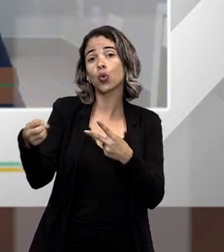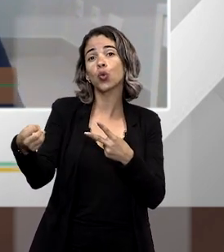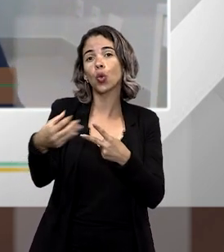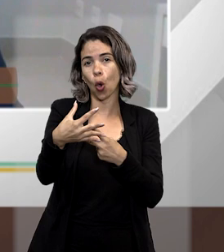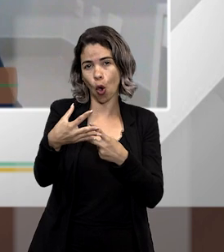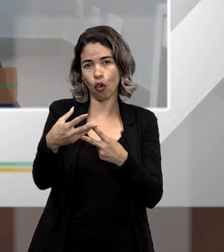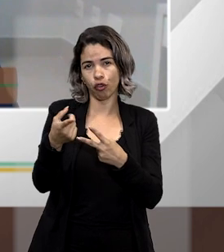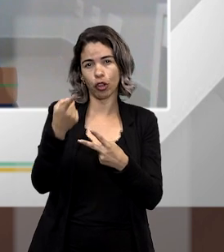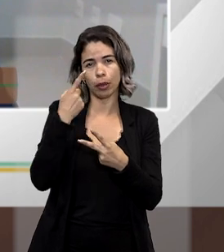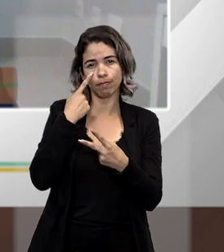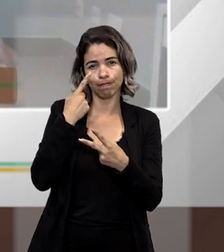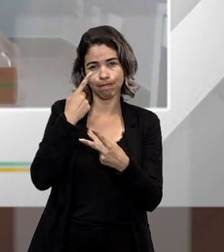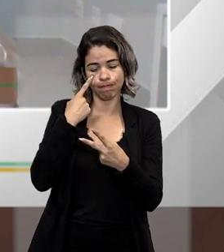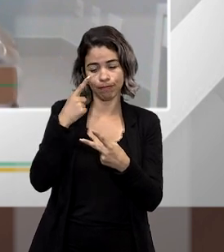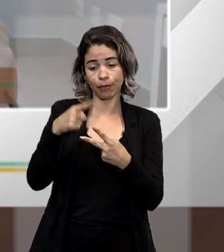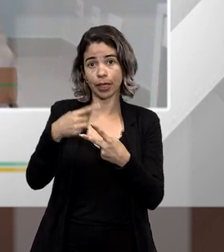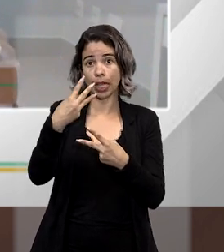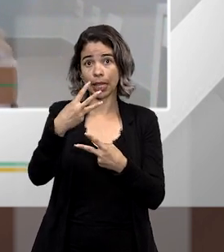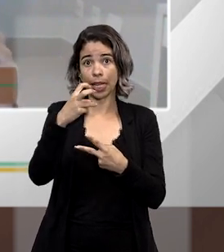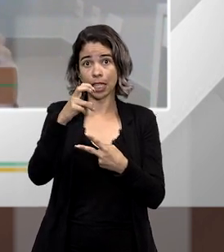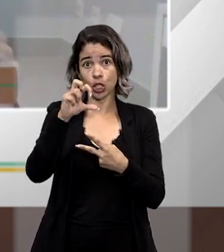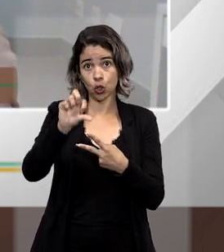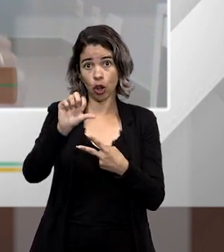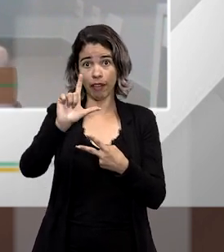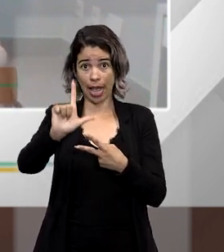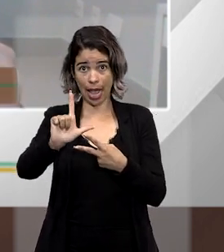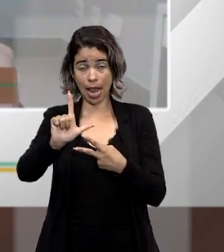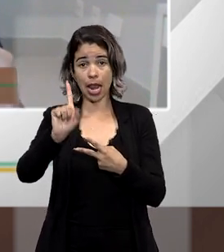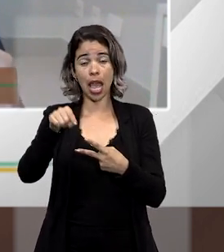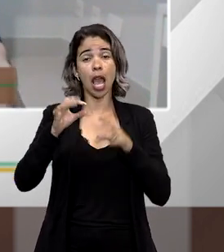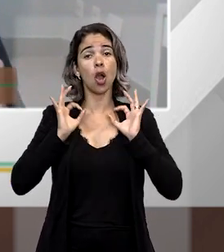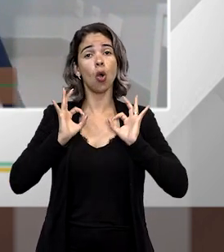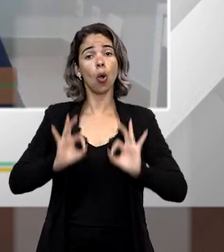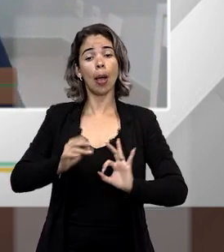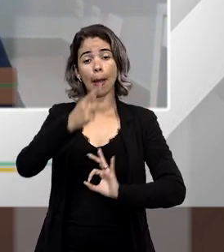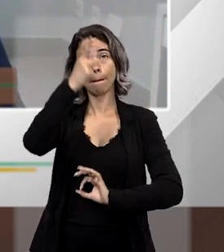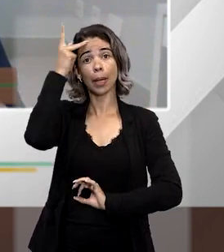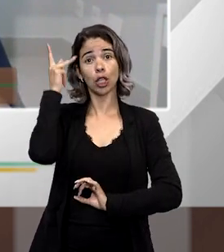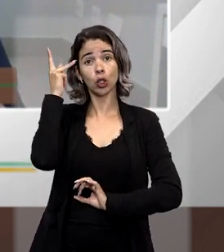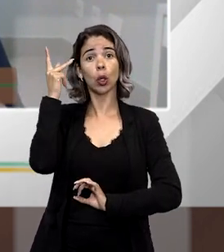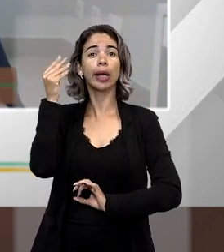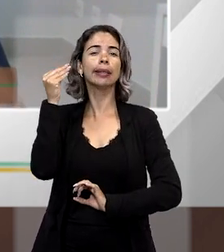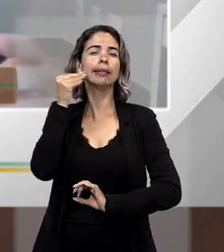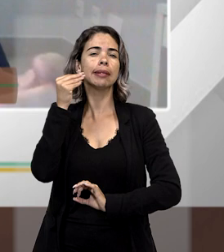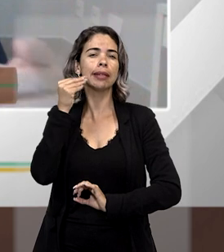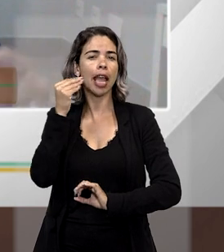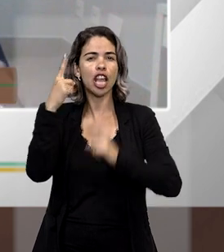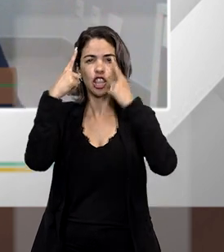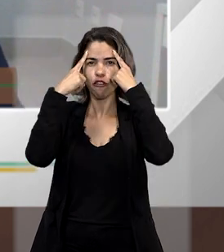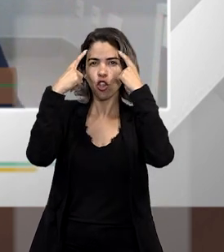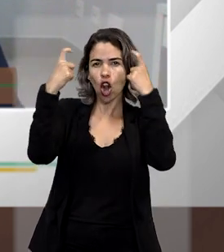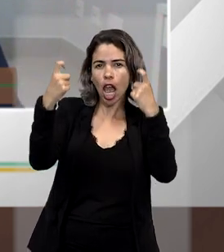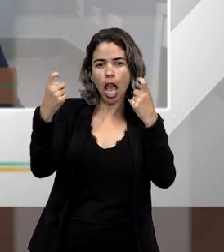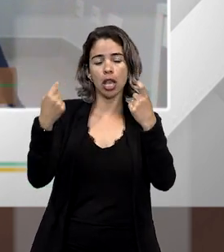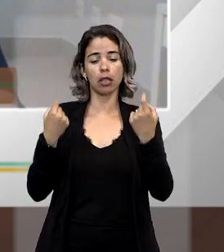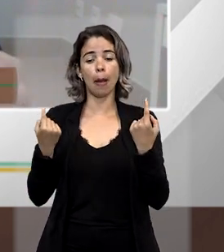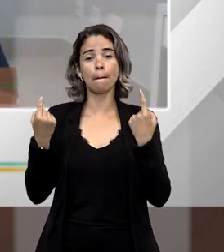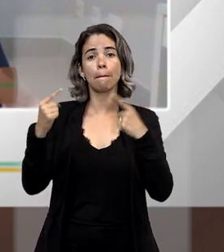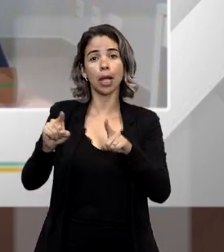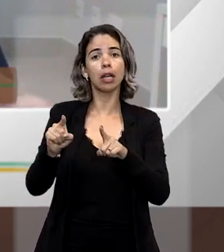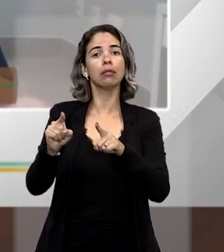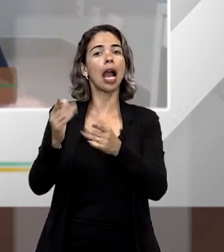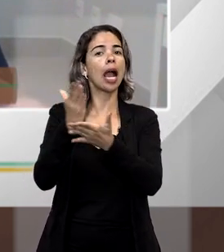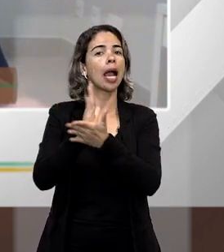dispositivos e percebam, porque o 359L tipifica a conduta daquele que tenta o emprego da violência ou grave ameaça